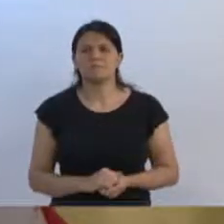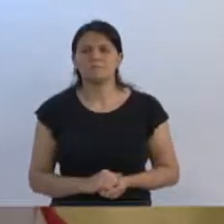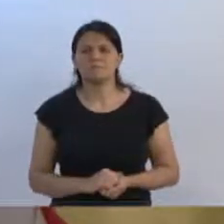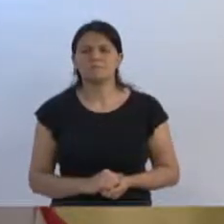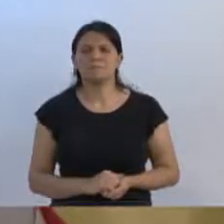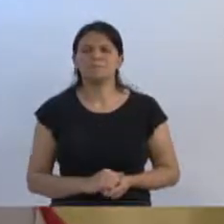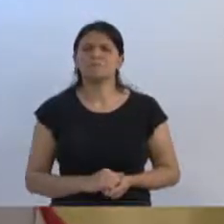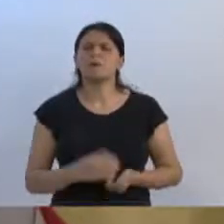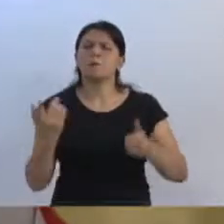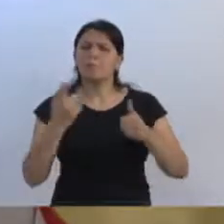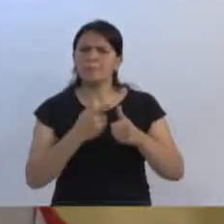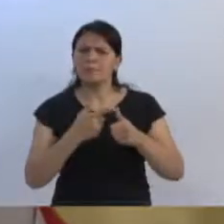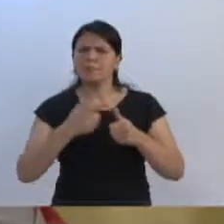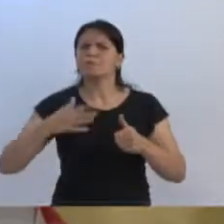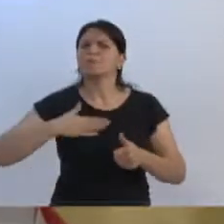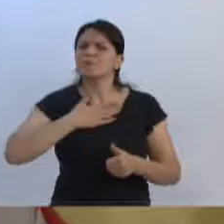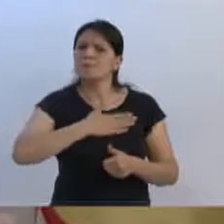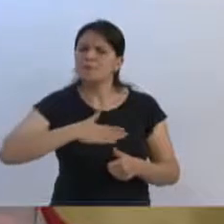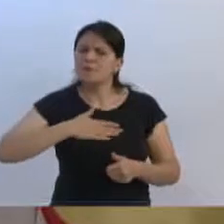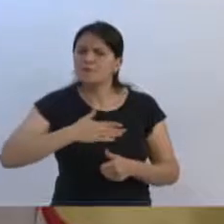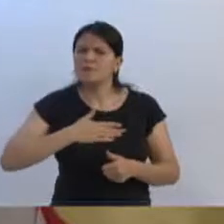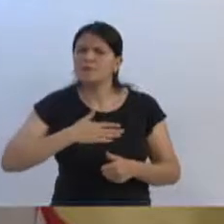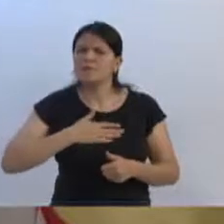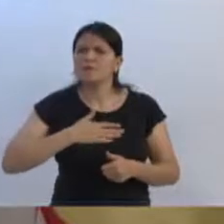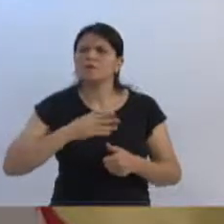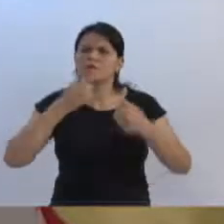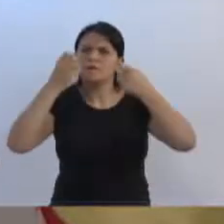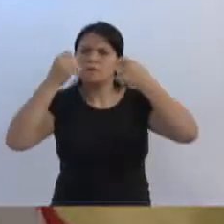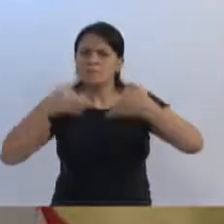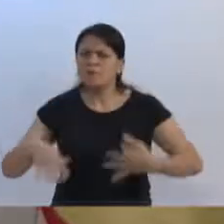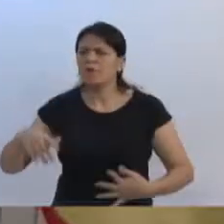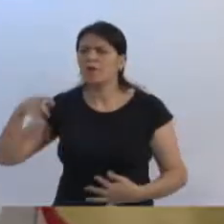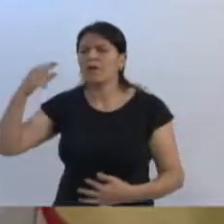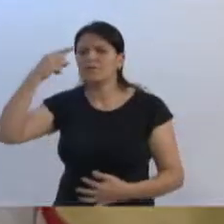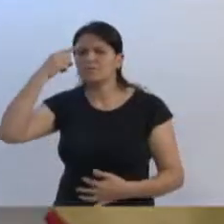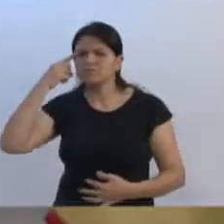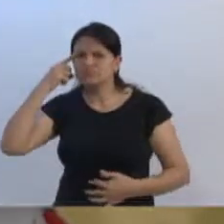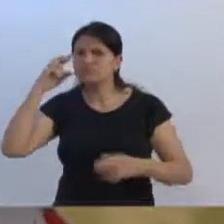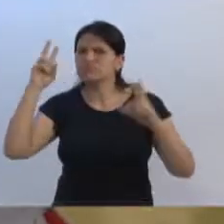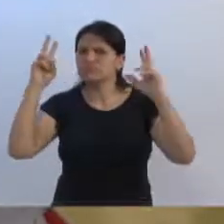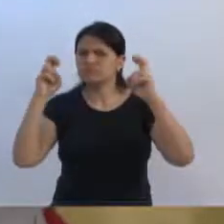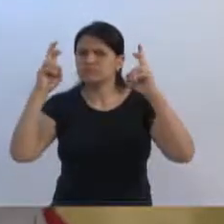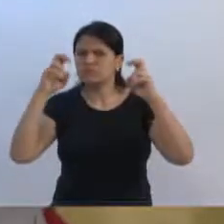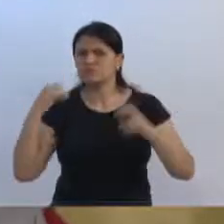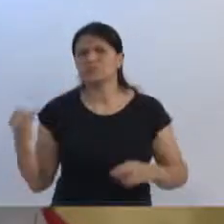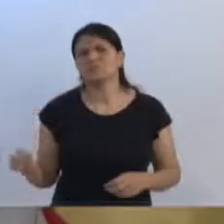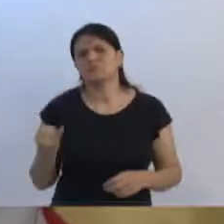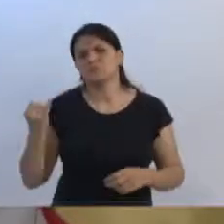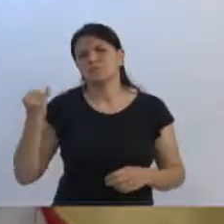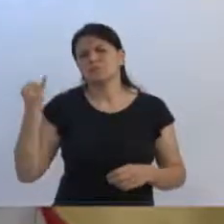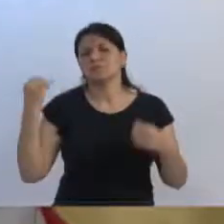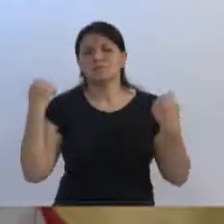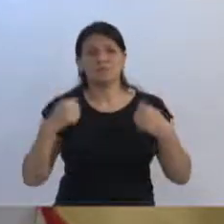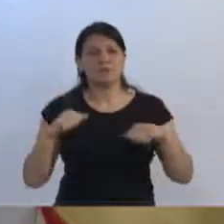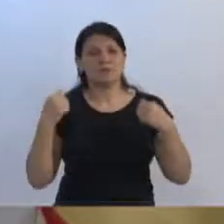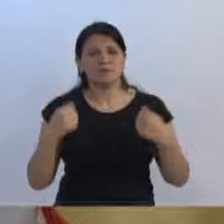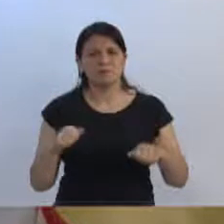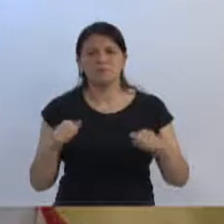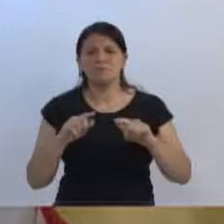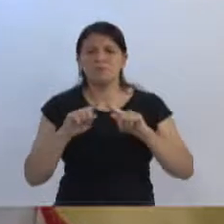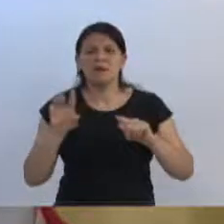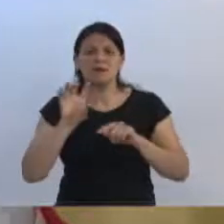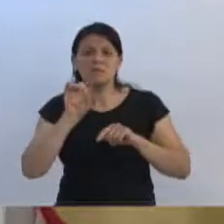Primeiramente, eu gostaria de falar, Ito, de um assunto que é importante, que precisa reforma, mas não só essa escola